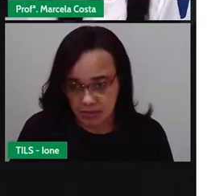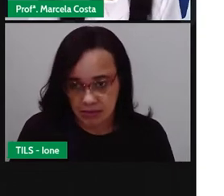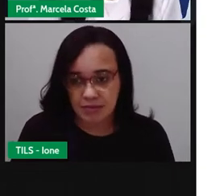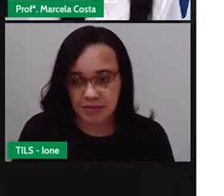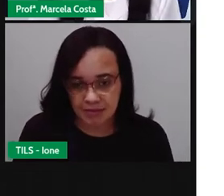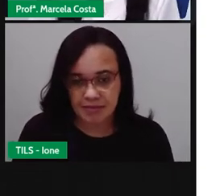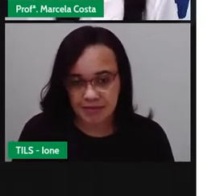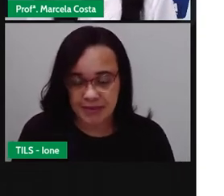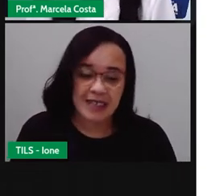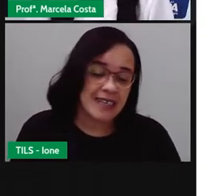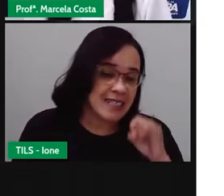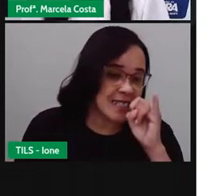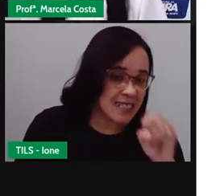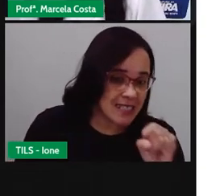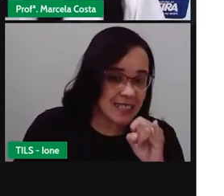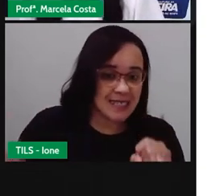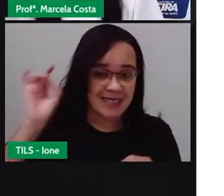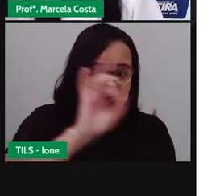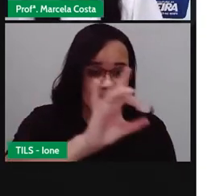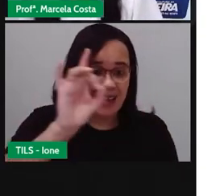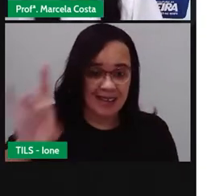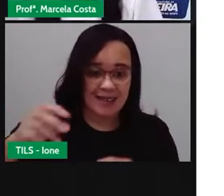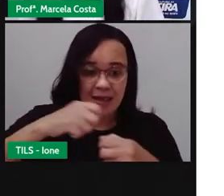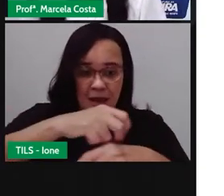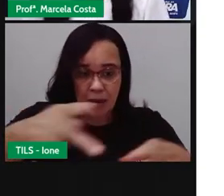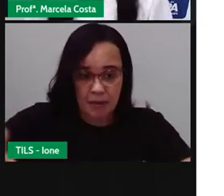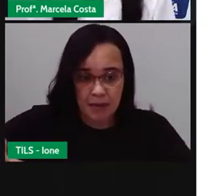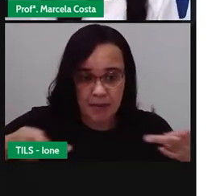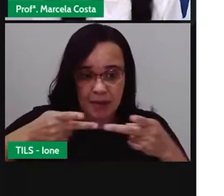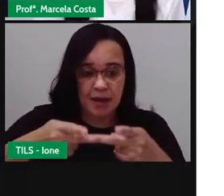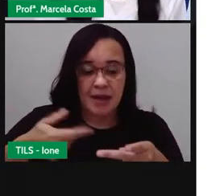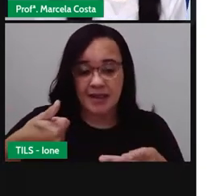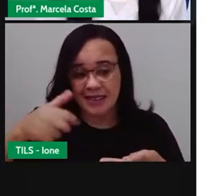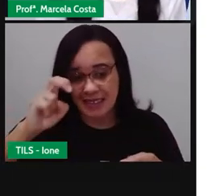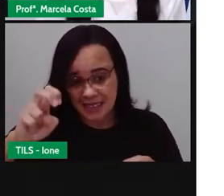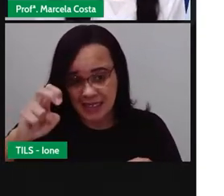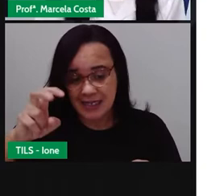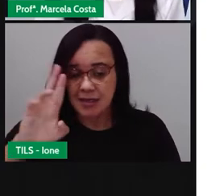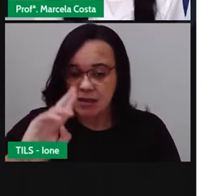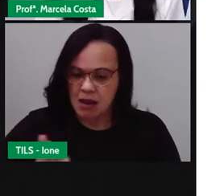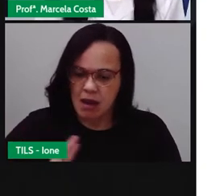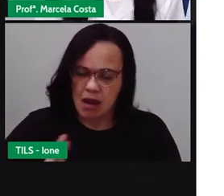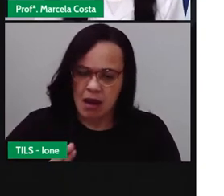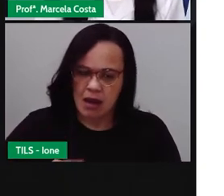Se eu sei que cada um custa 15 reais, se a cliente pedir dois,